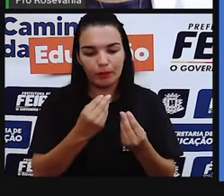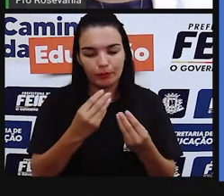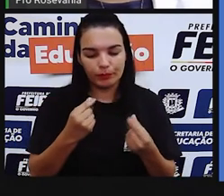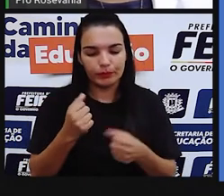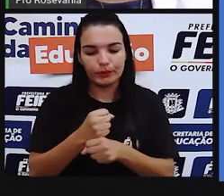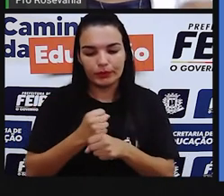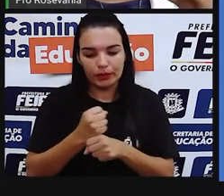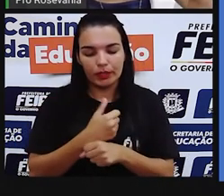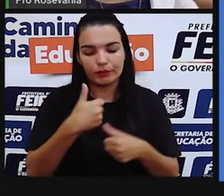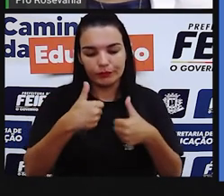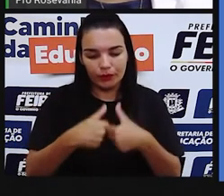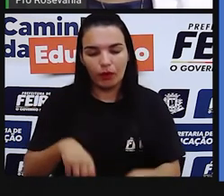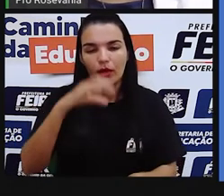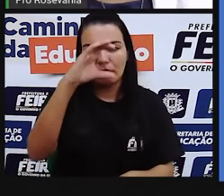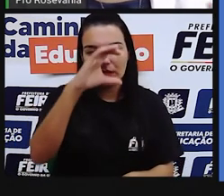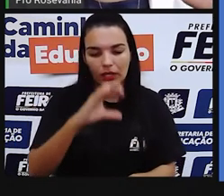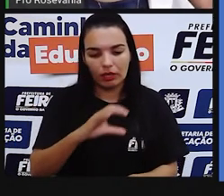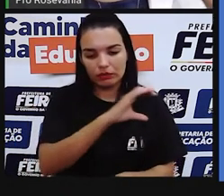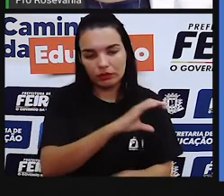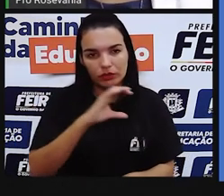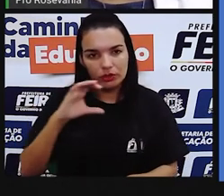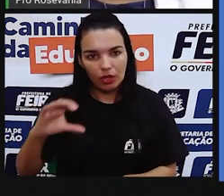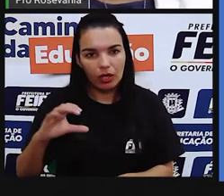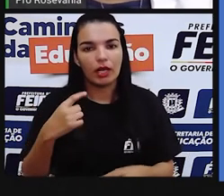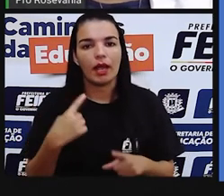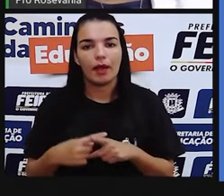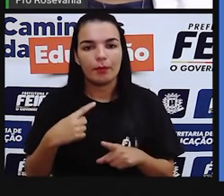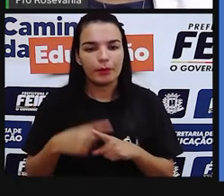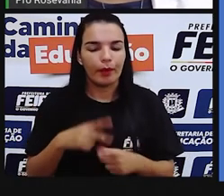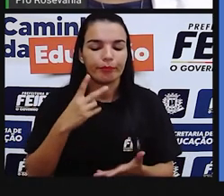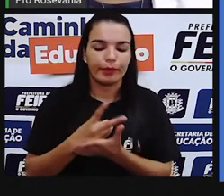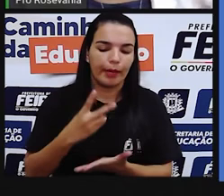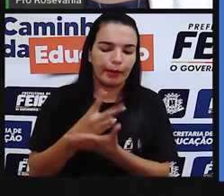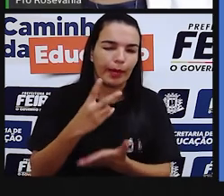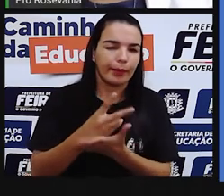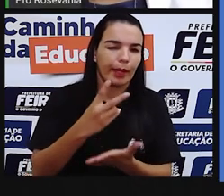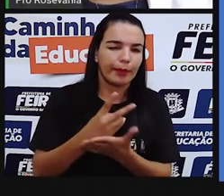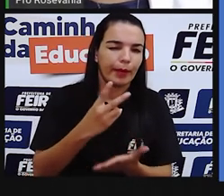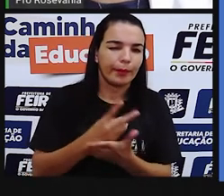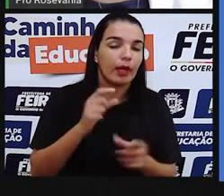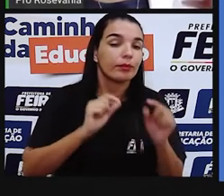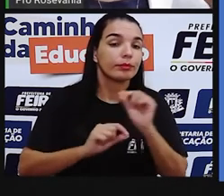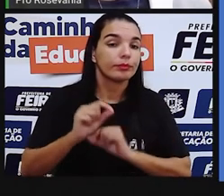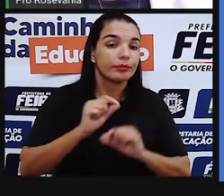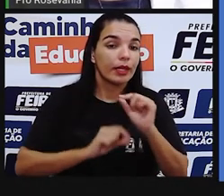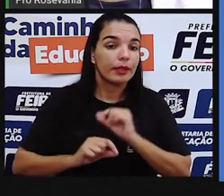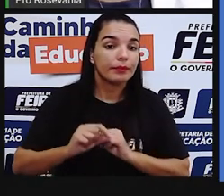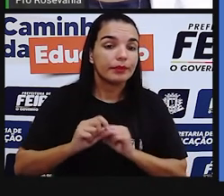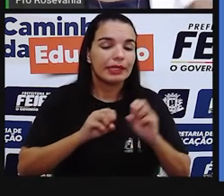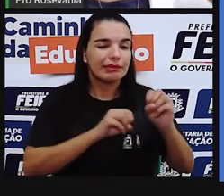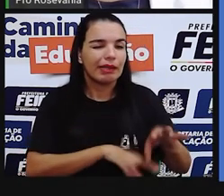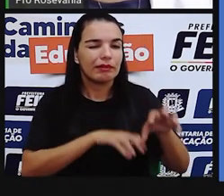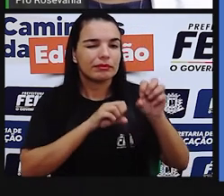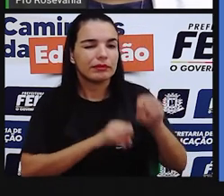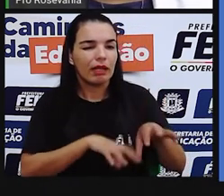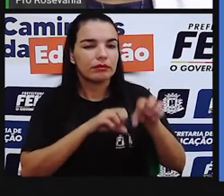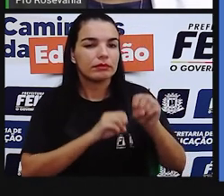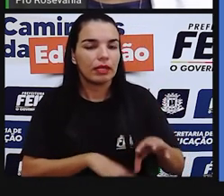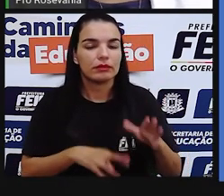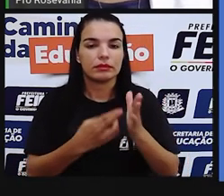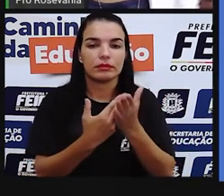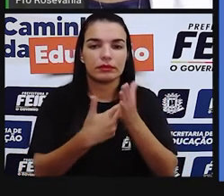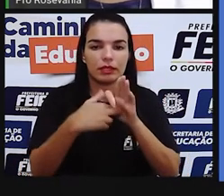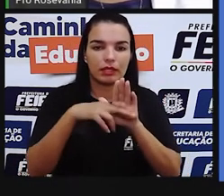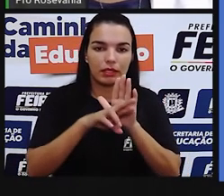católica agora já tem quase que uma equilíbrio entre os profissionais católicos. Mas ainda assim é uma